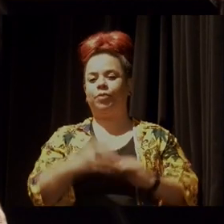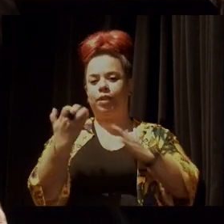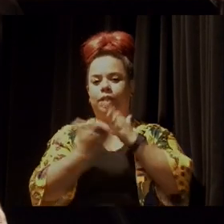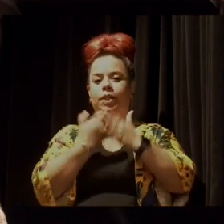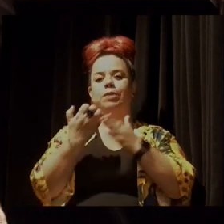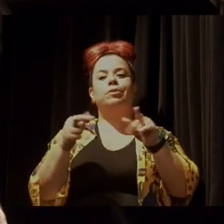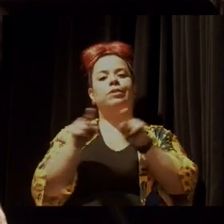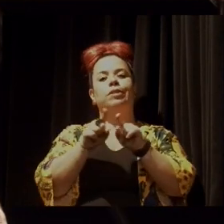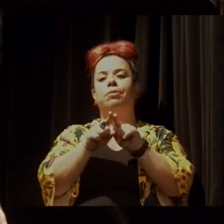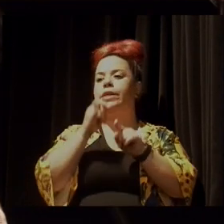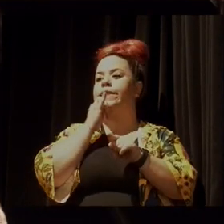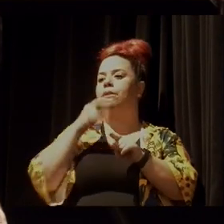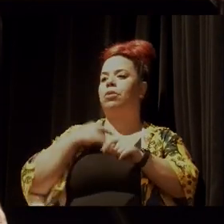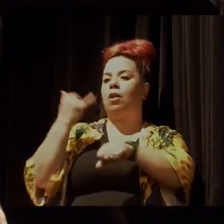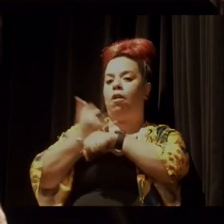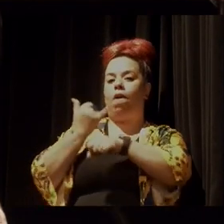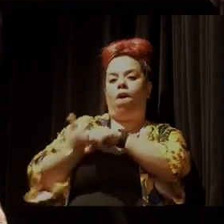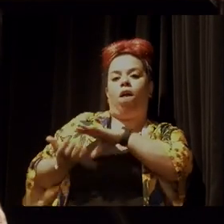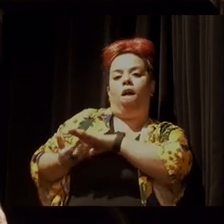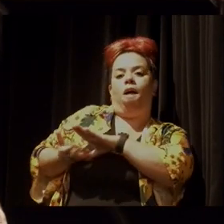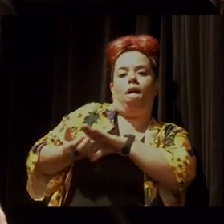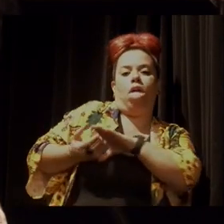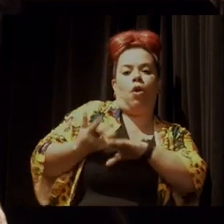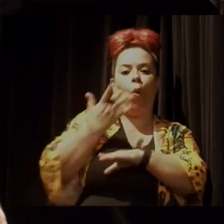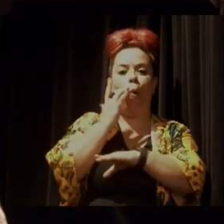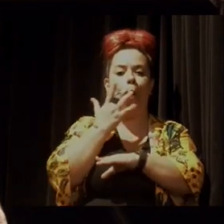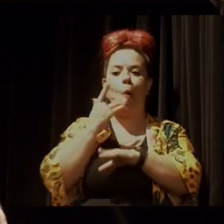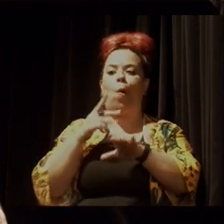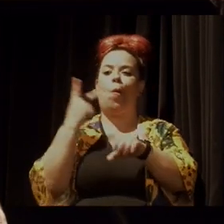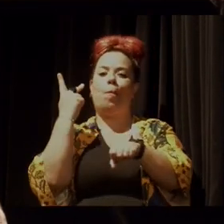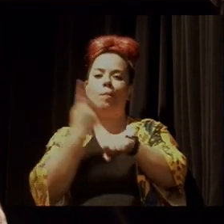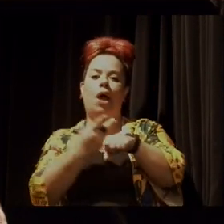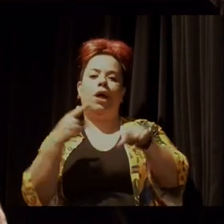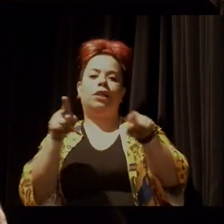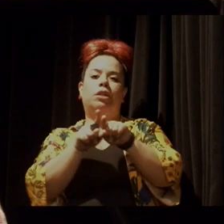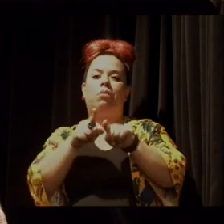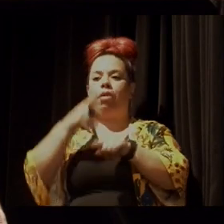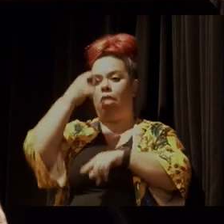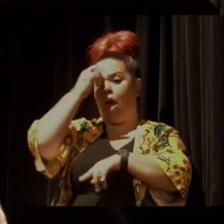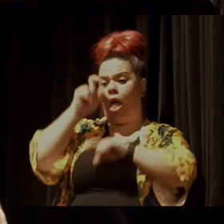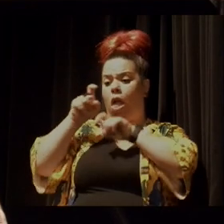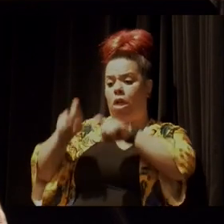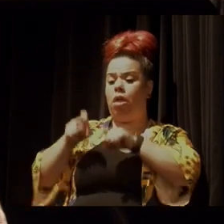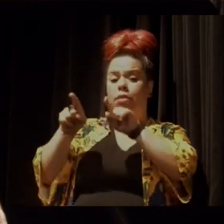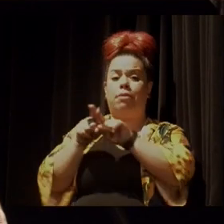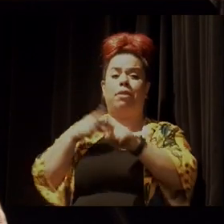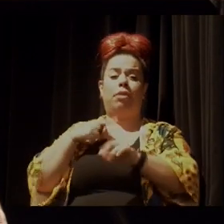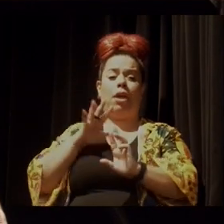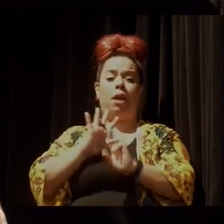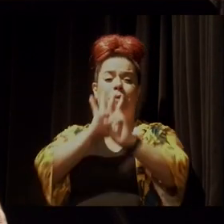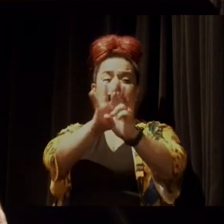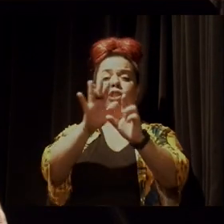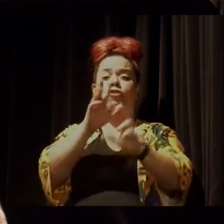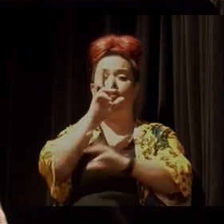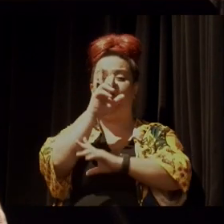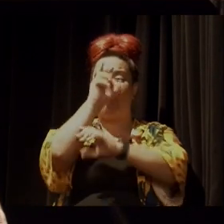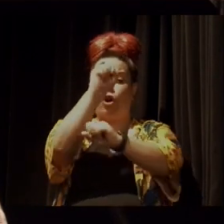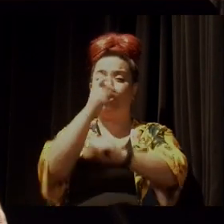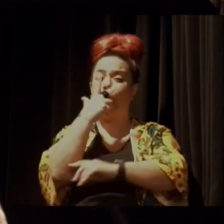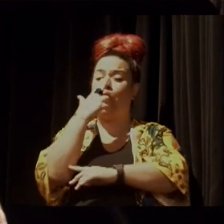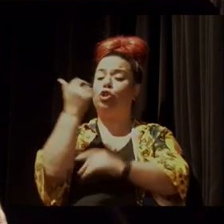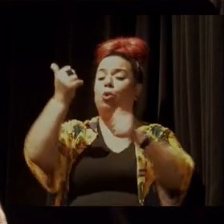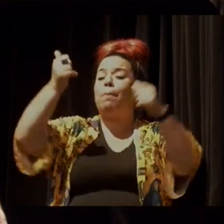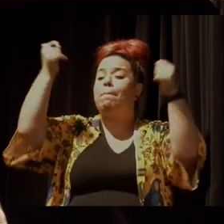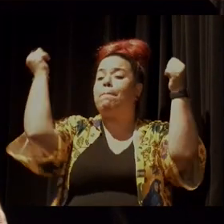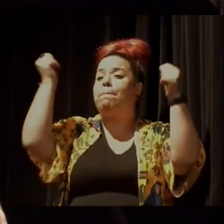empresas mineradoras, do agronegócio, que tem sua representação forte no pior, talvez um dos piores parlamentos.